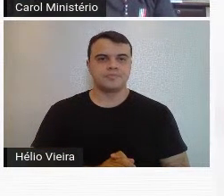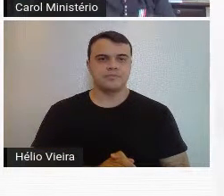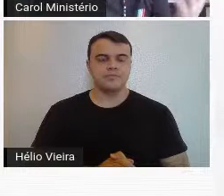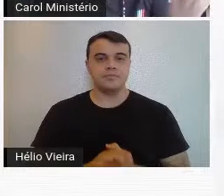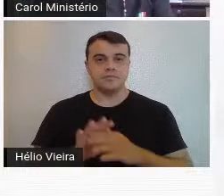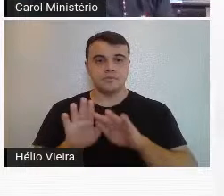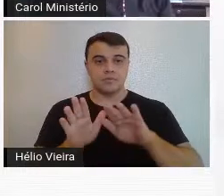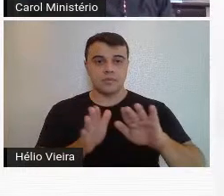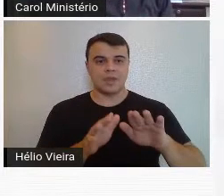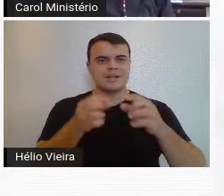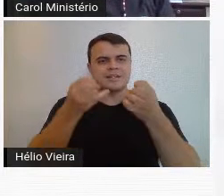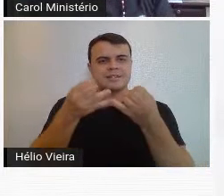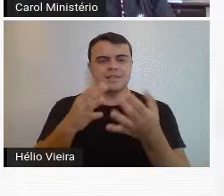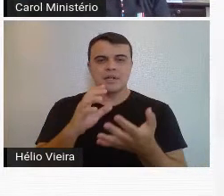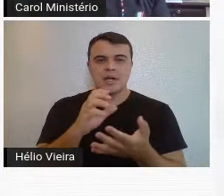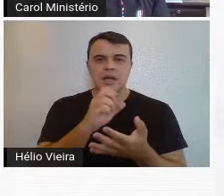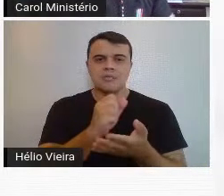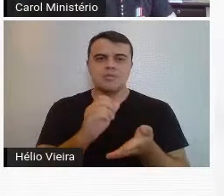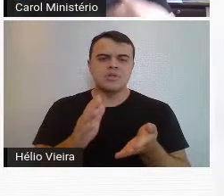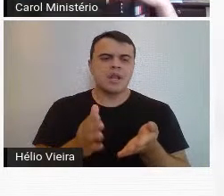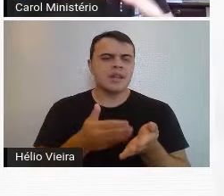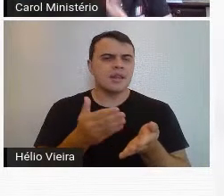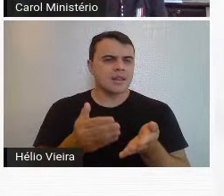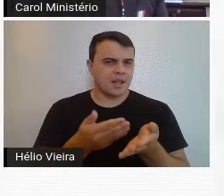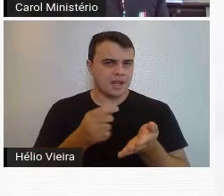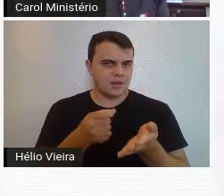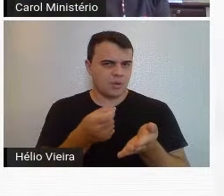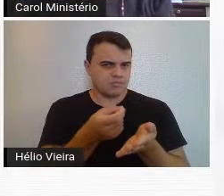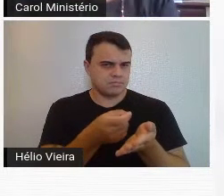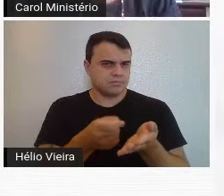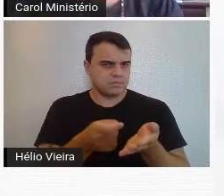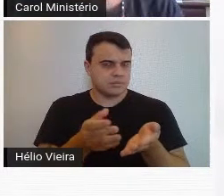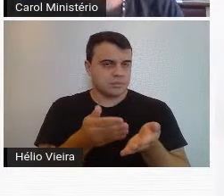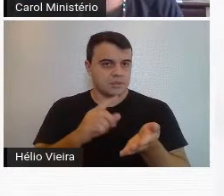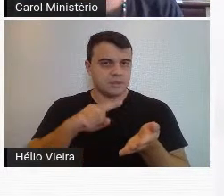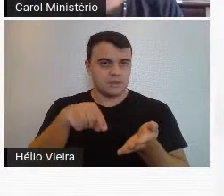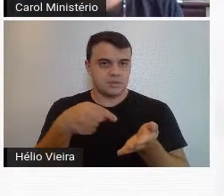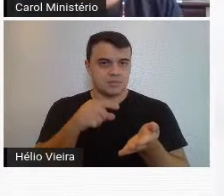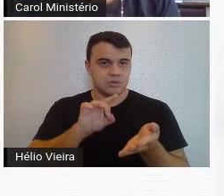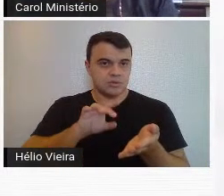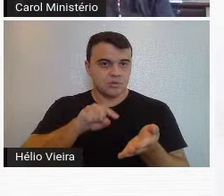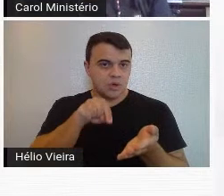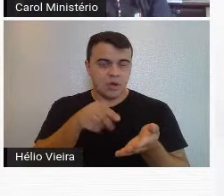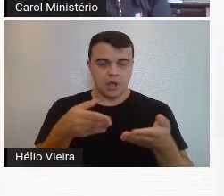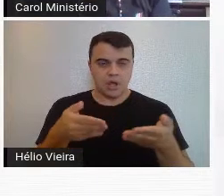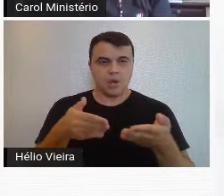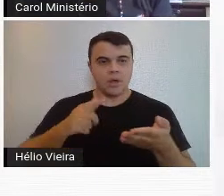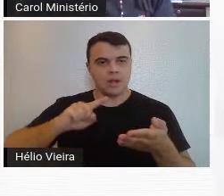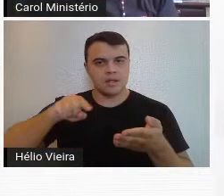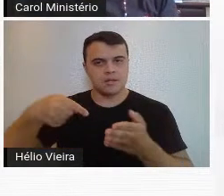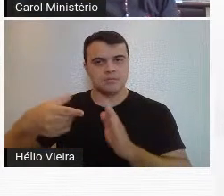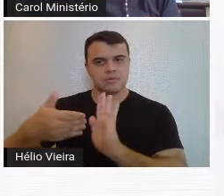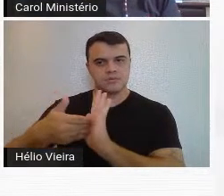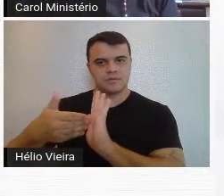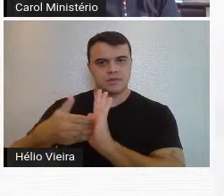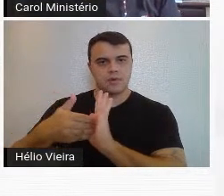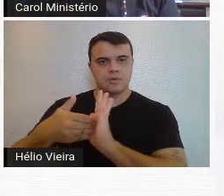Gente, eu vou falar rapidamente sobre literatura, depois eu não vou poder me ater muito nisso agora, mas depois, no final,